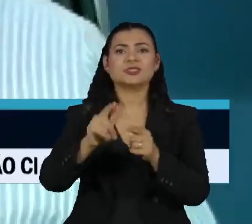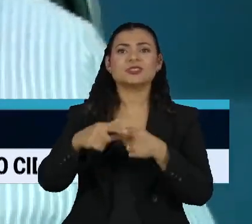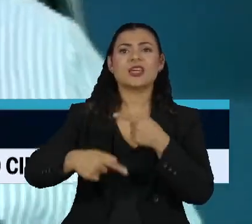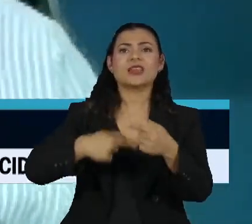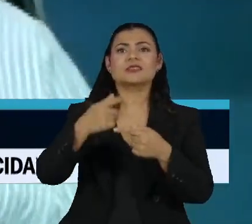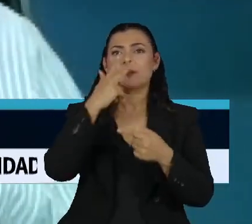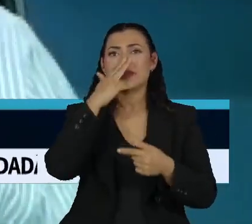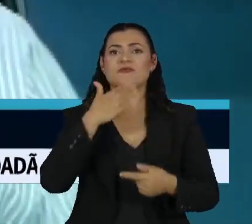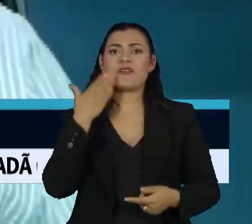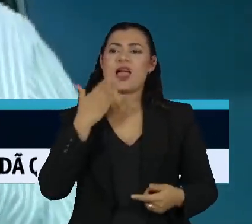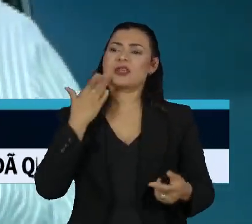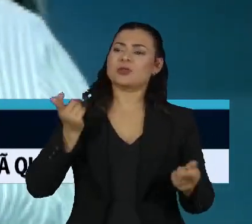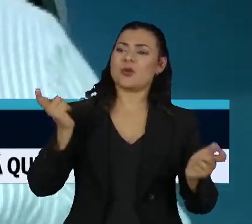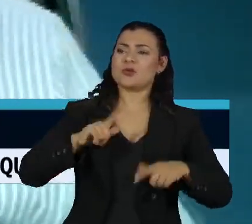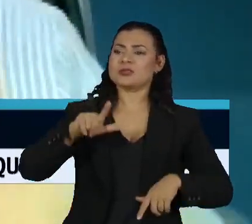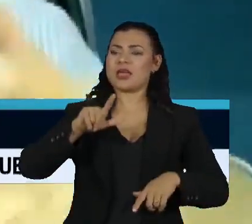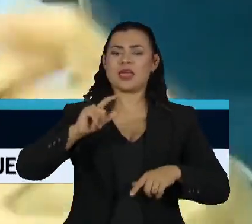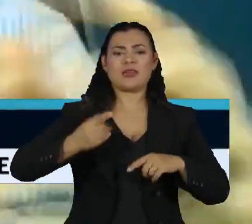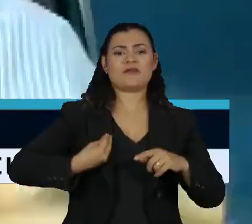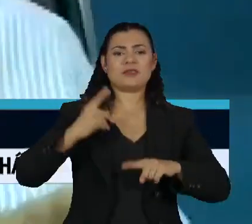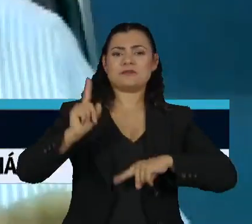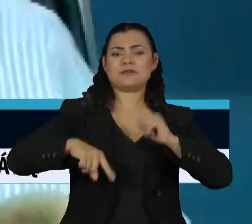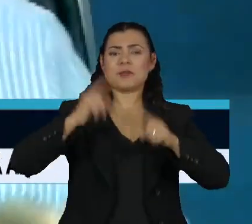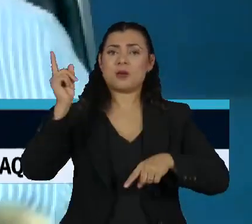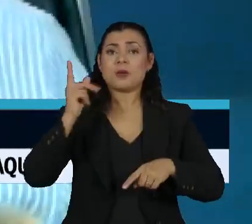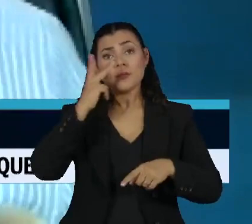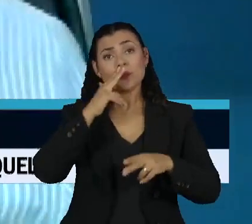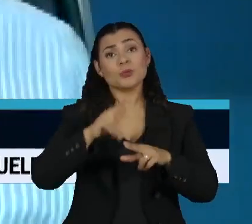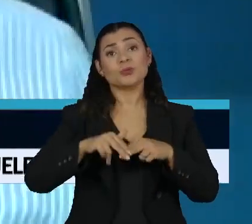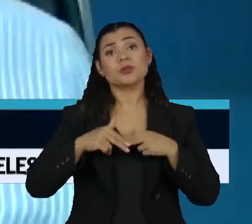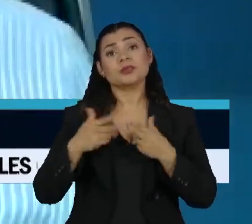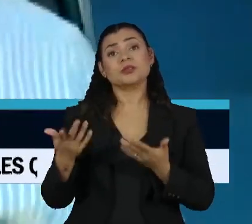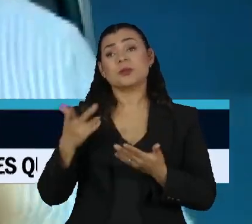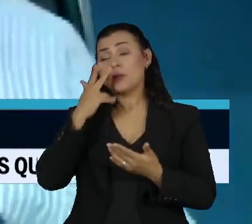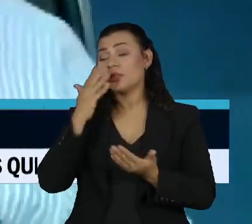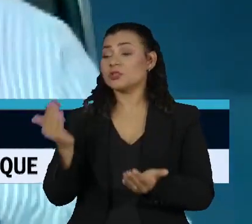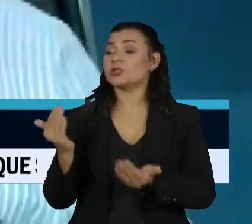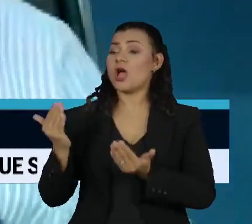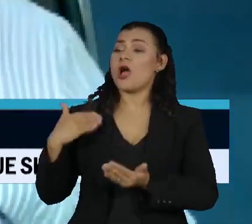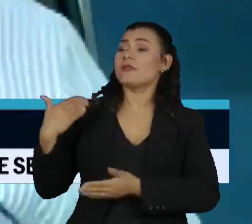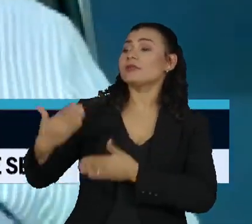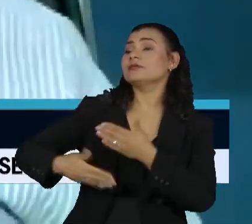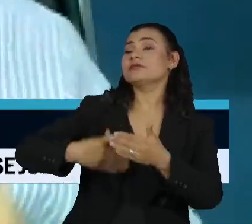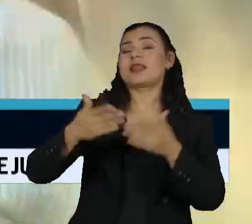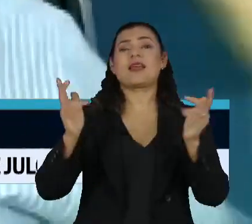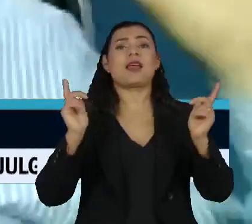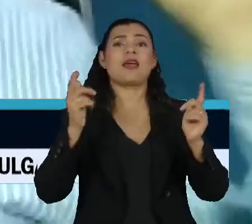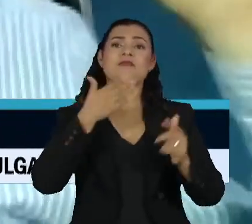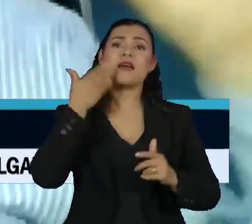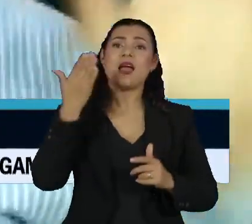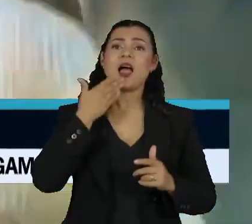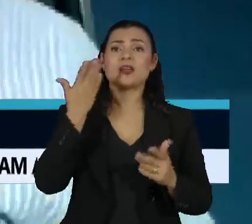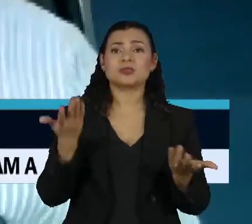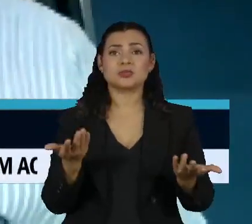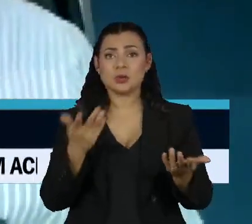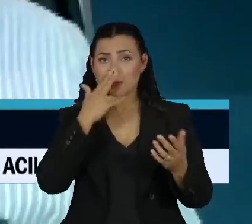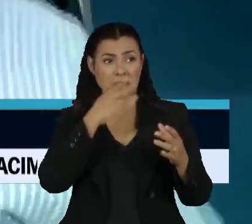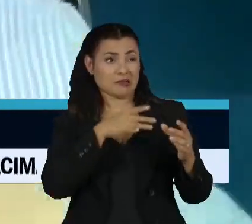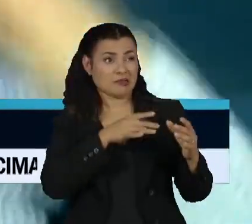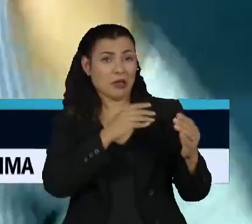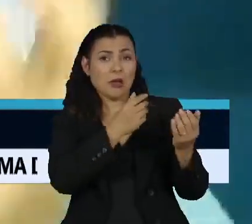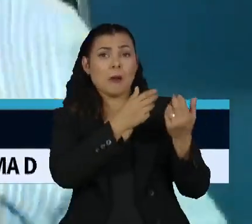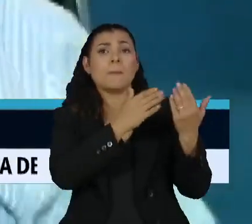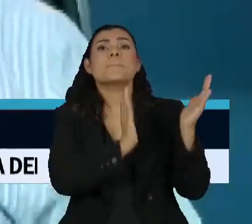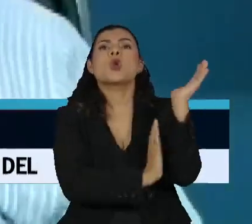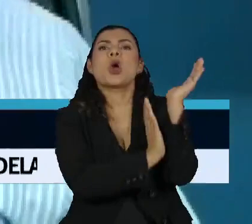e ela tem esta ideia de carregar esse hedonismo juvenil para frente, podendo se livrar daquilo que